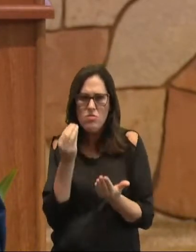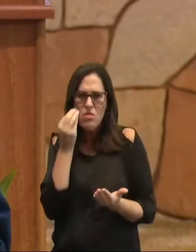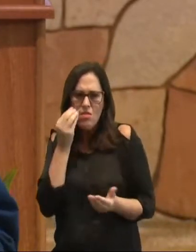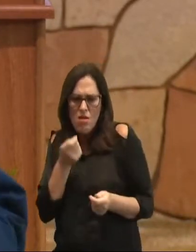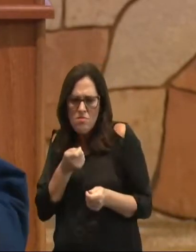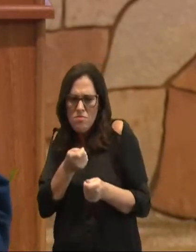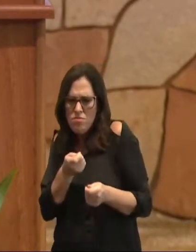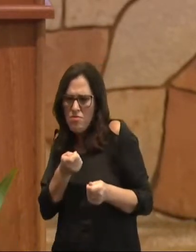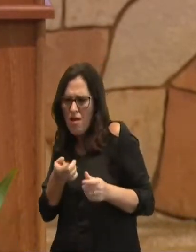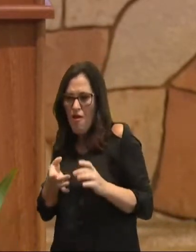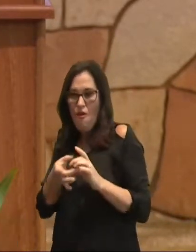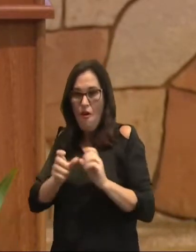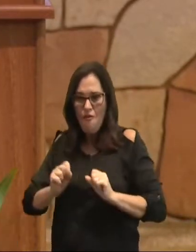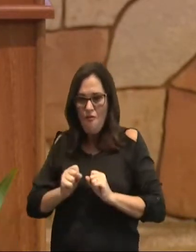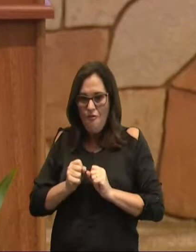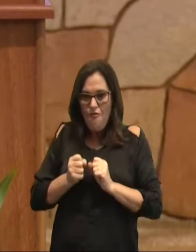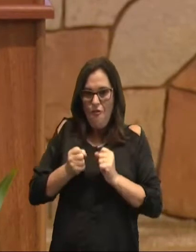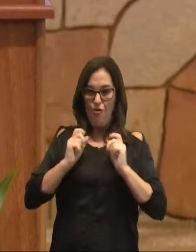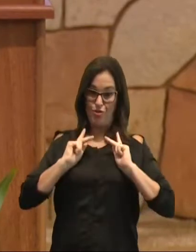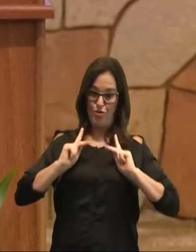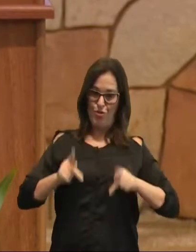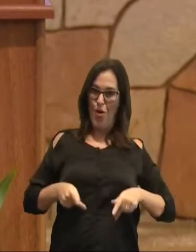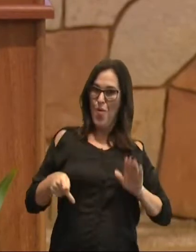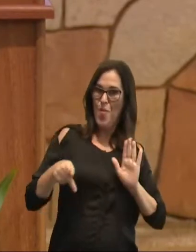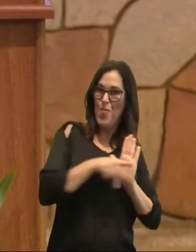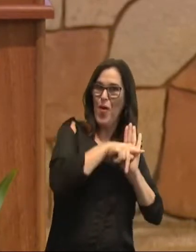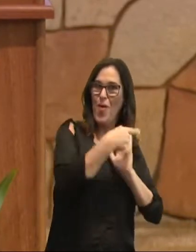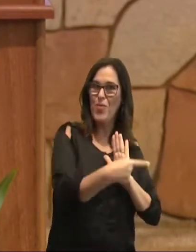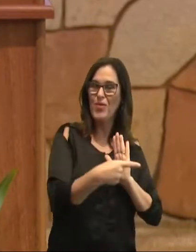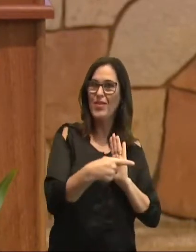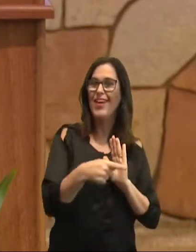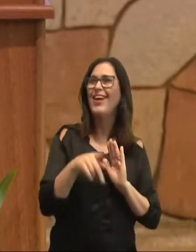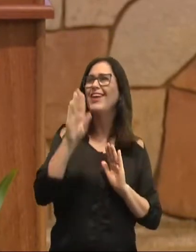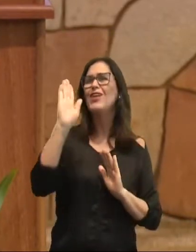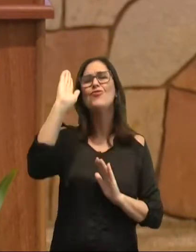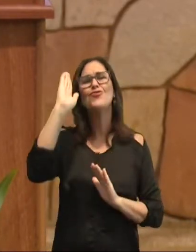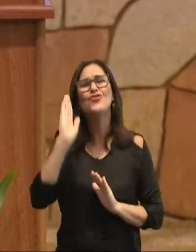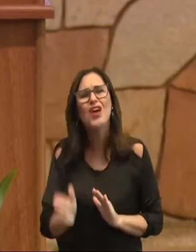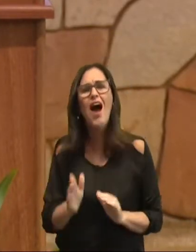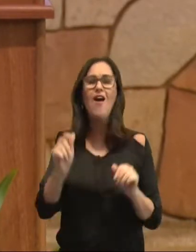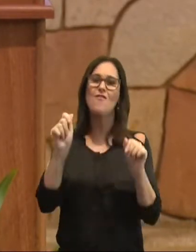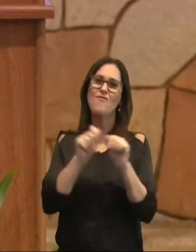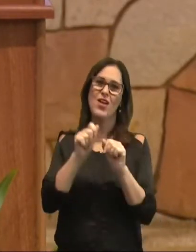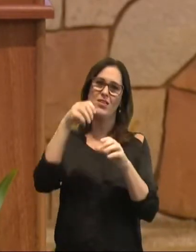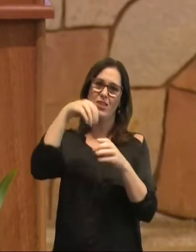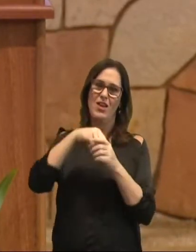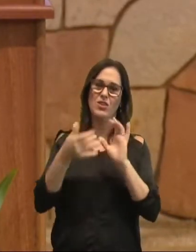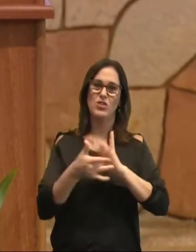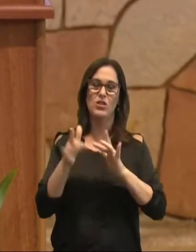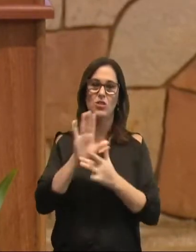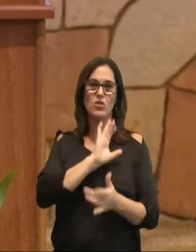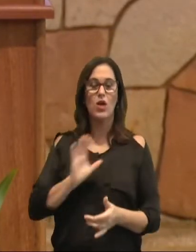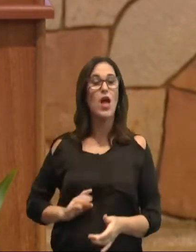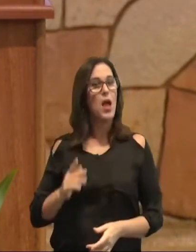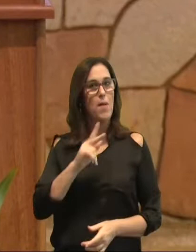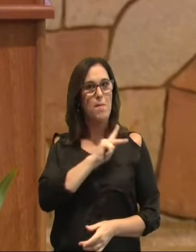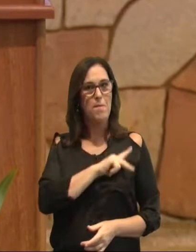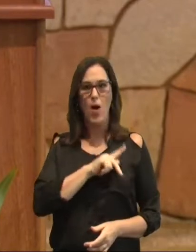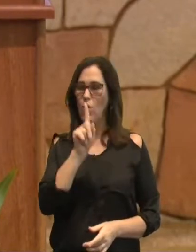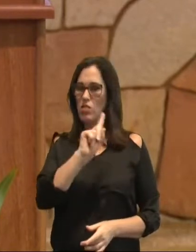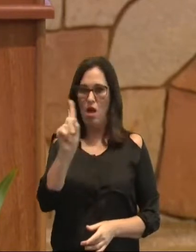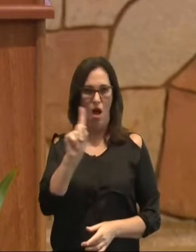atelar o esforço humano àquilo que Deus já tinha feito em Cristo. E Paulo não permite que isso